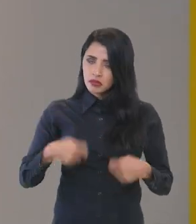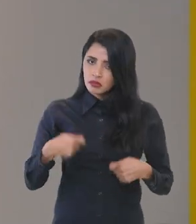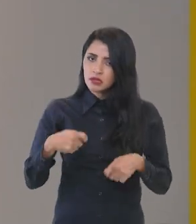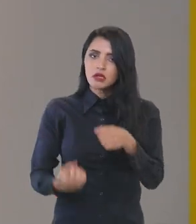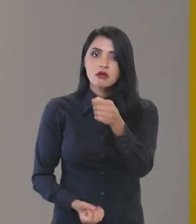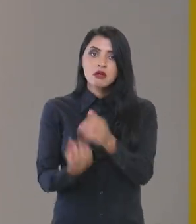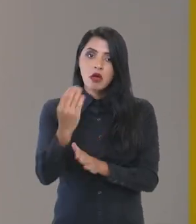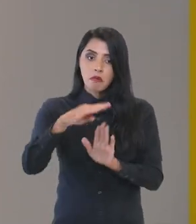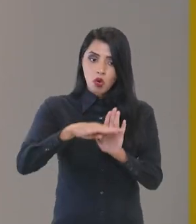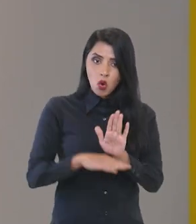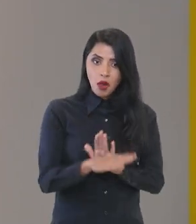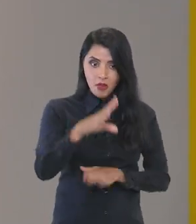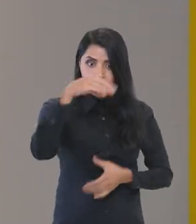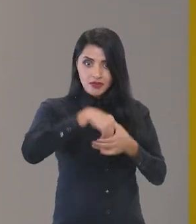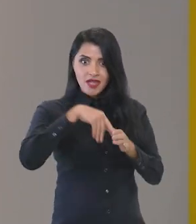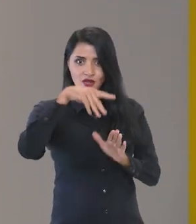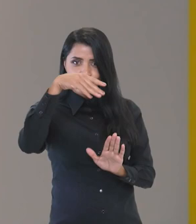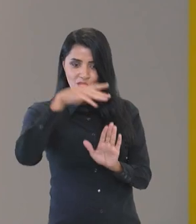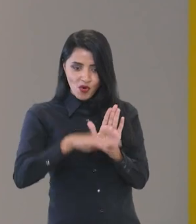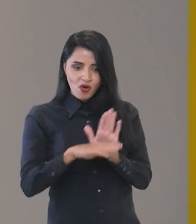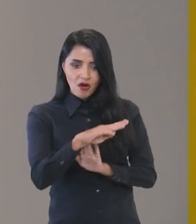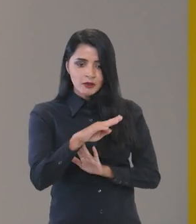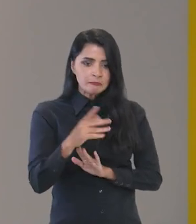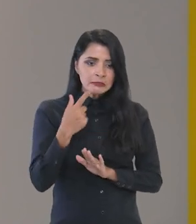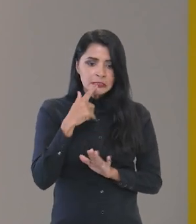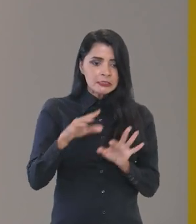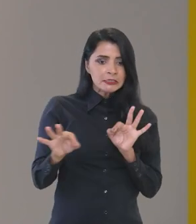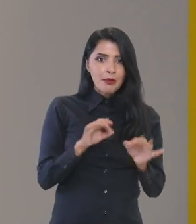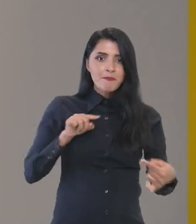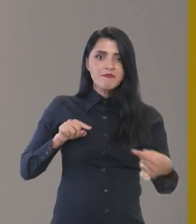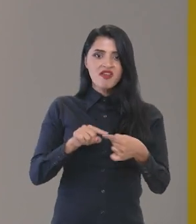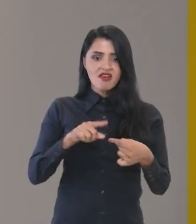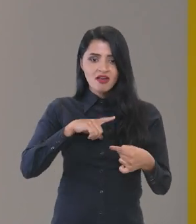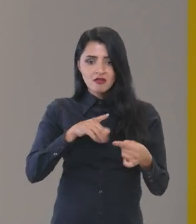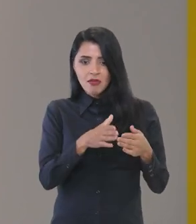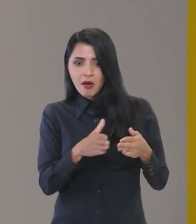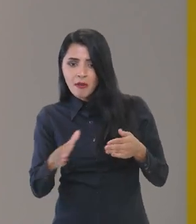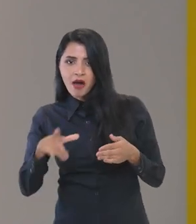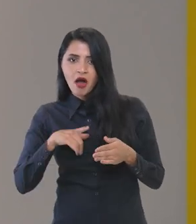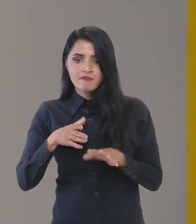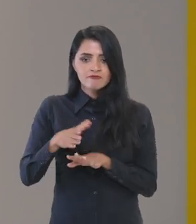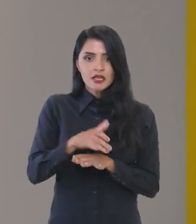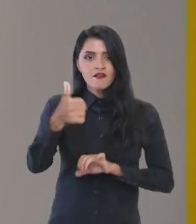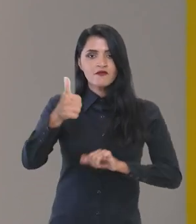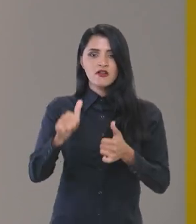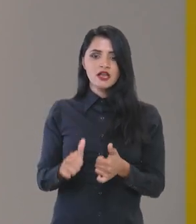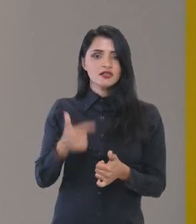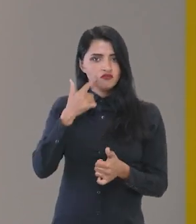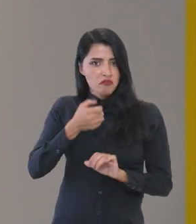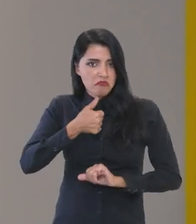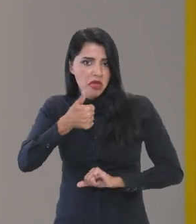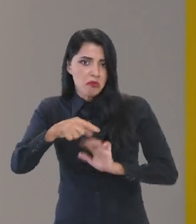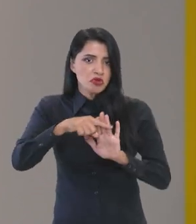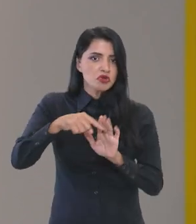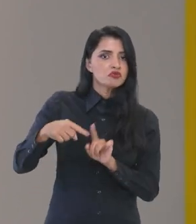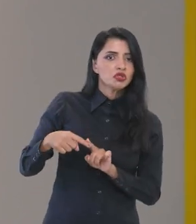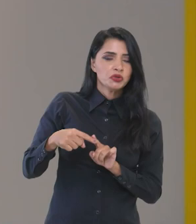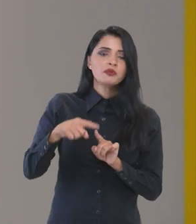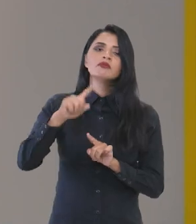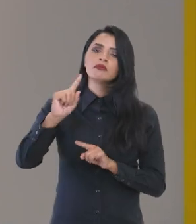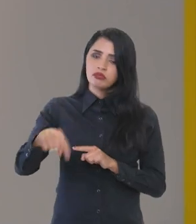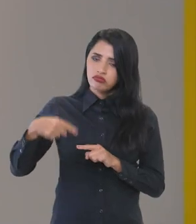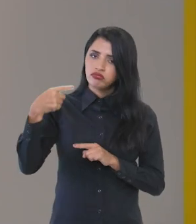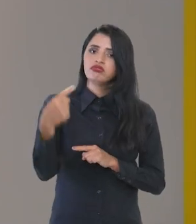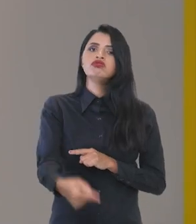programas e, dentro desses programas, estabelecer metas e indicadores de avaliação. A partir daí,